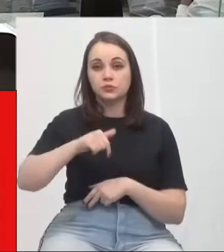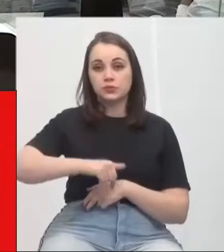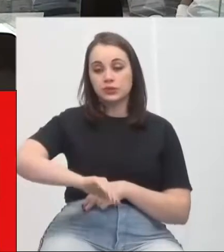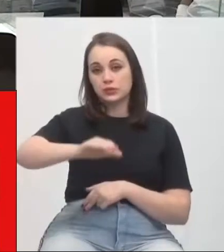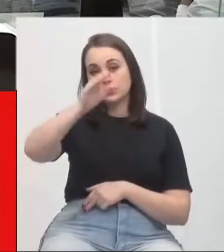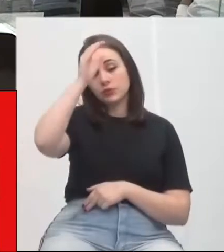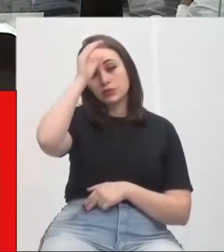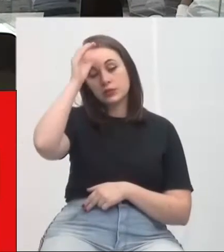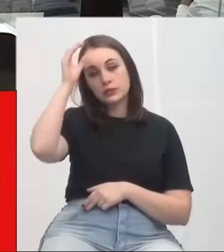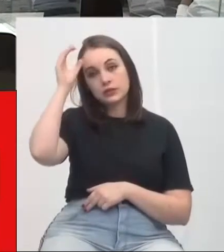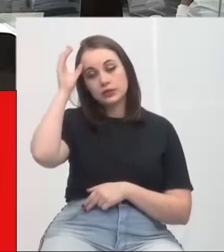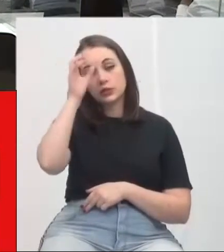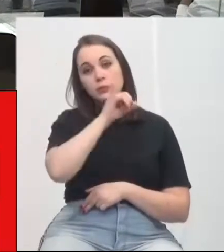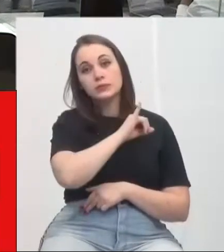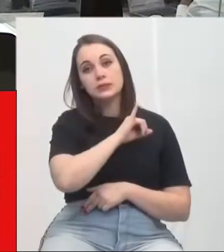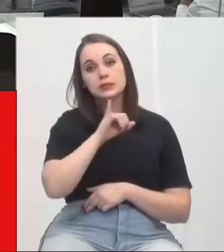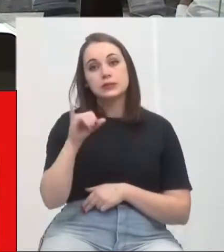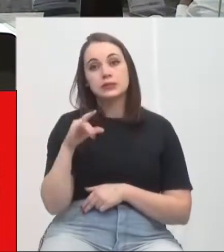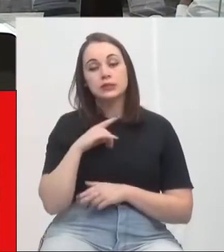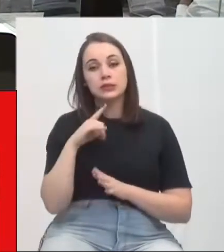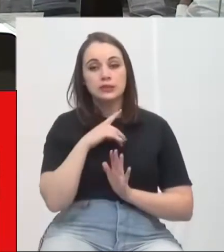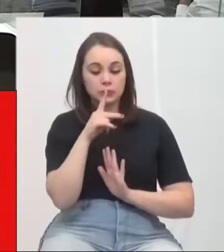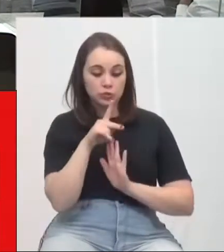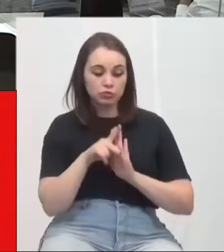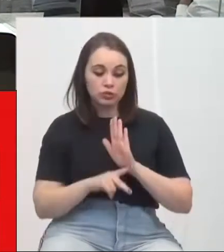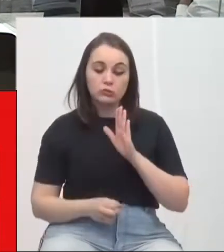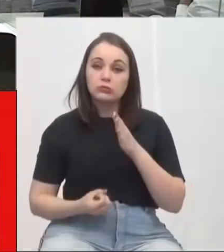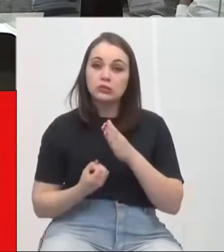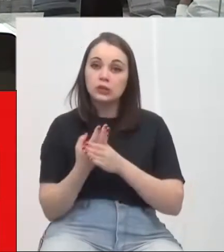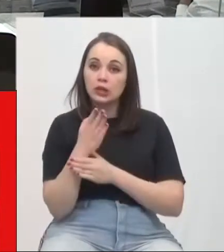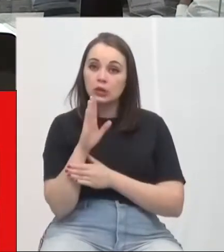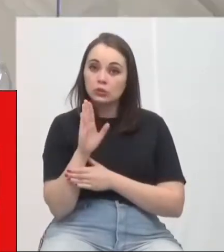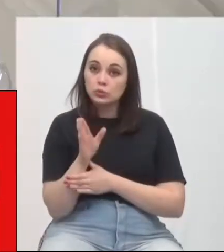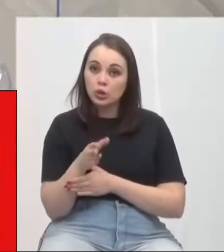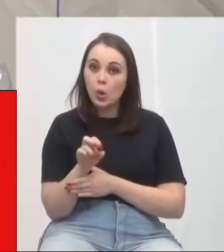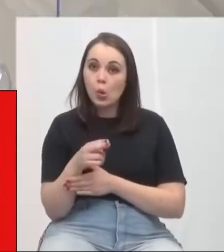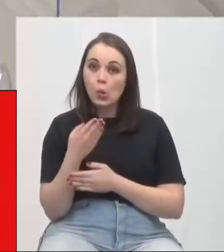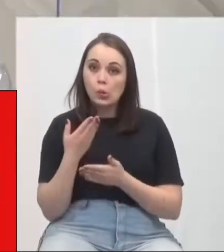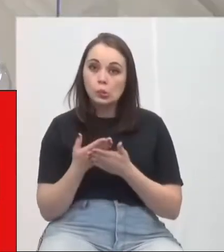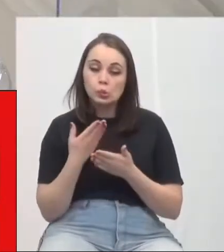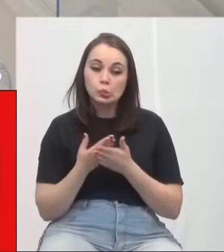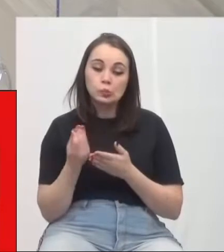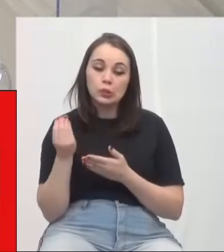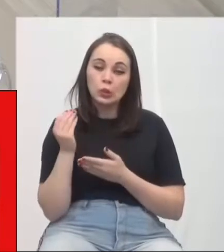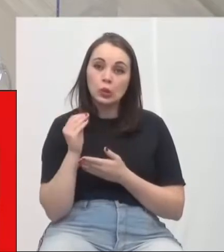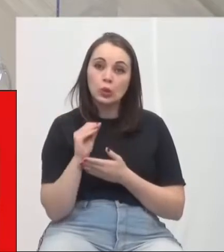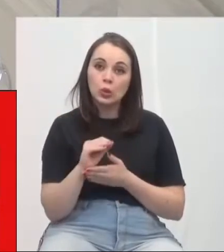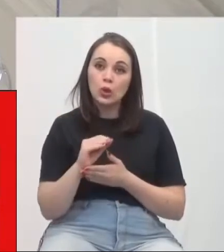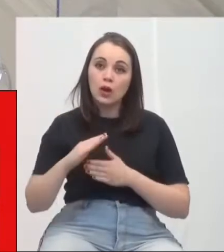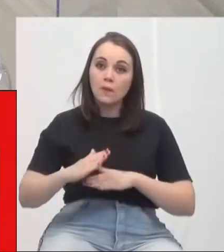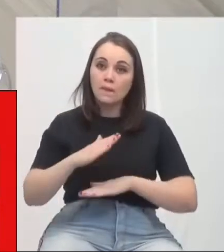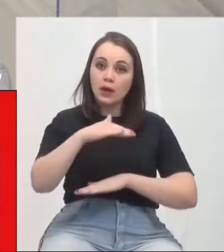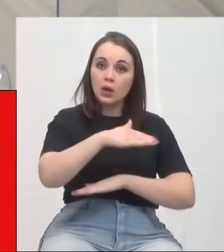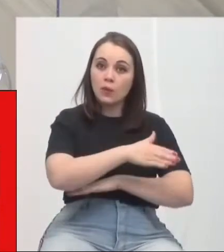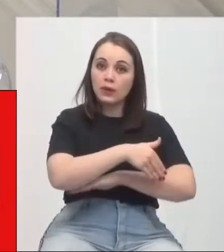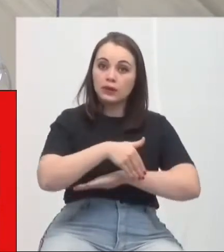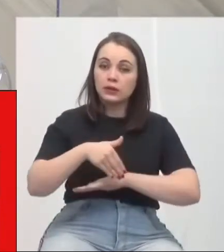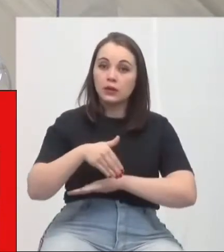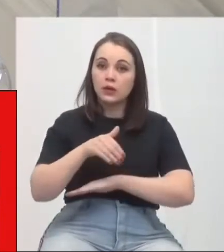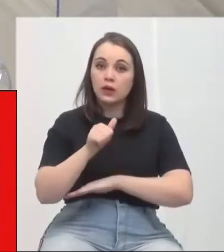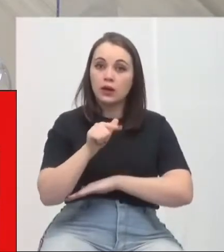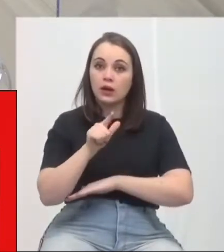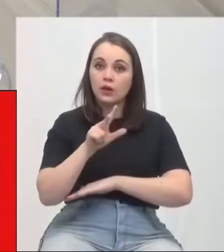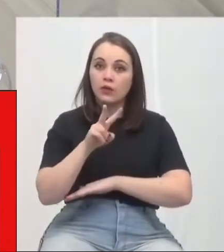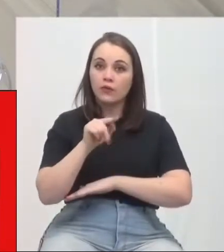Executivo Municipal, questionando se existe projeto elaborado ou um estudo para instalação de um redutor de velocidade na rua Álvaro